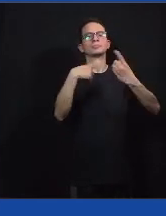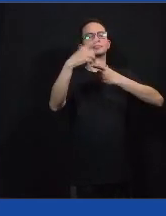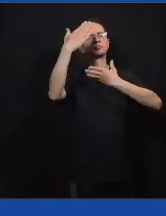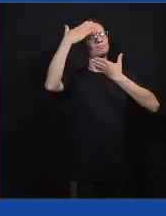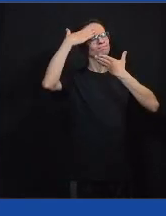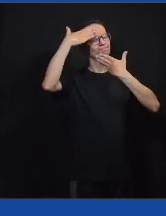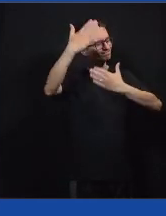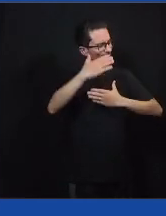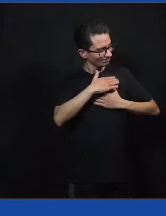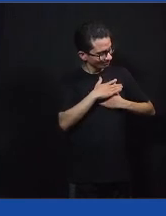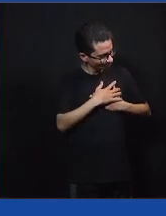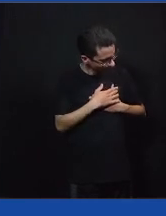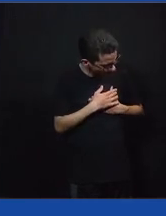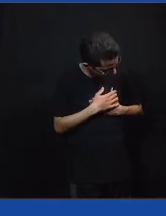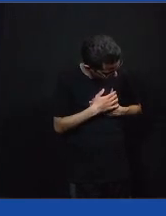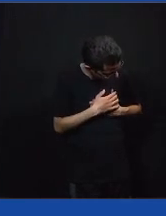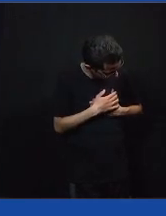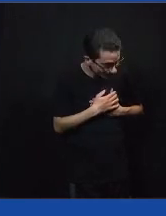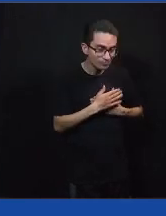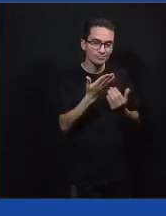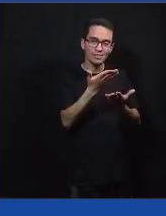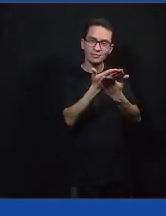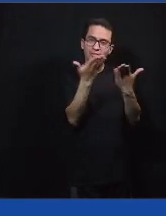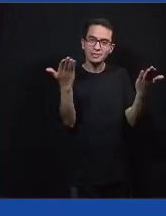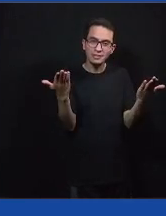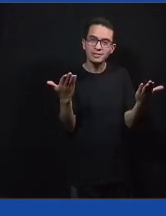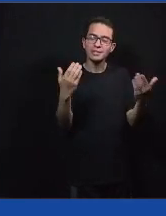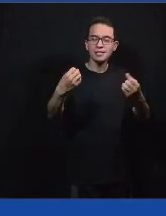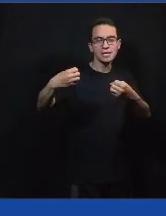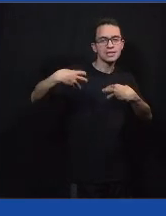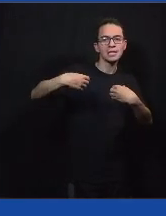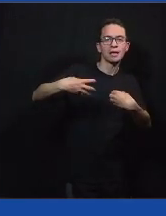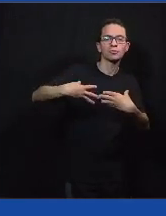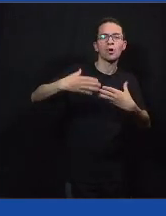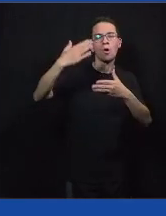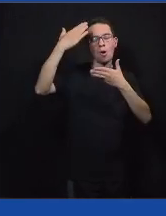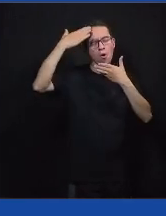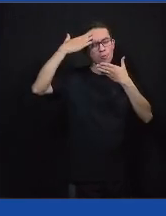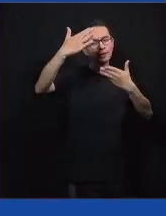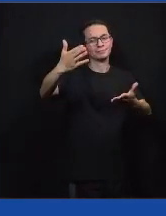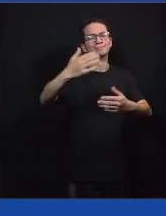o meu coração ao que vocês têm nos ensinado. Obrigado mesmo.